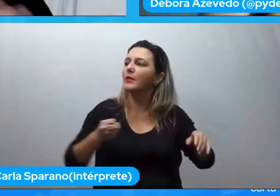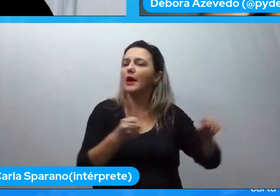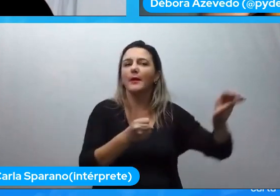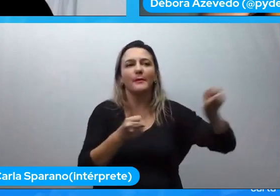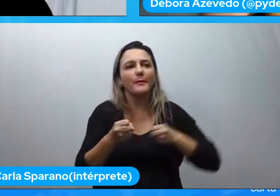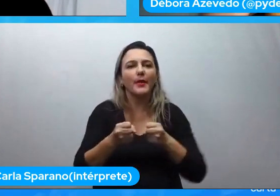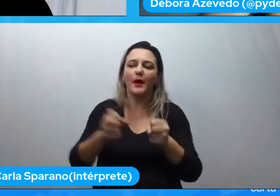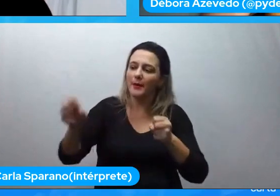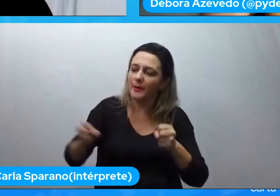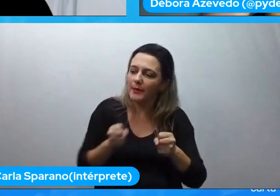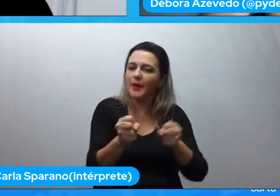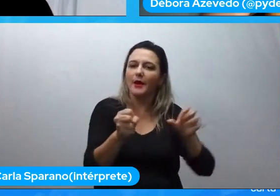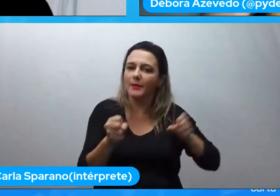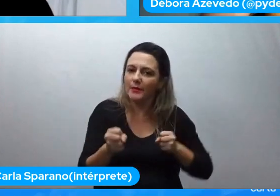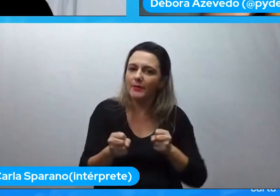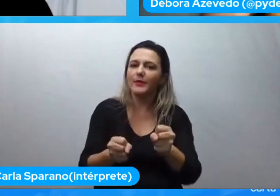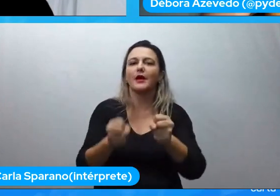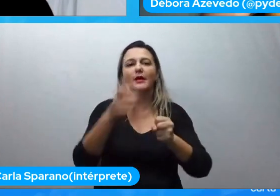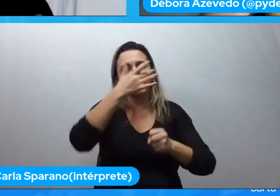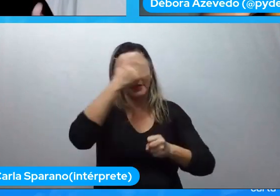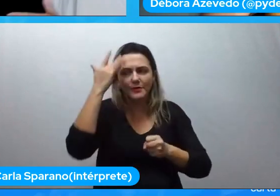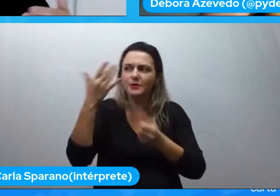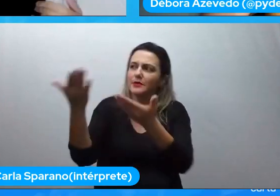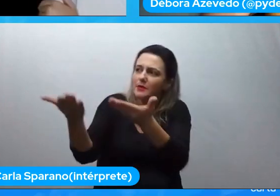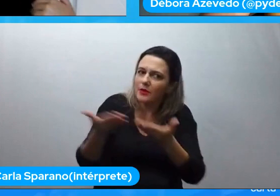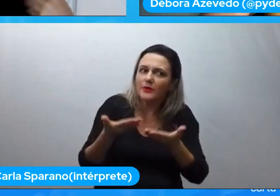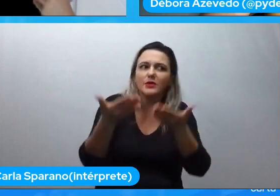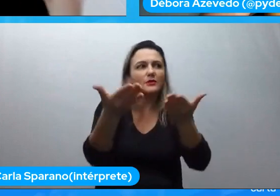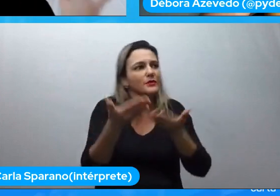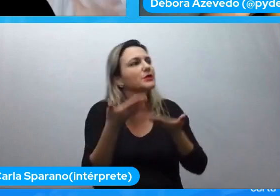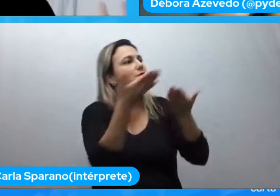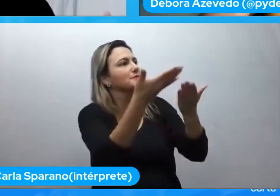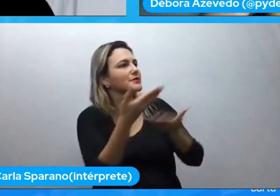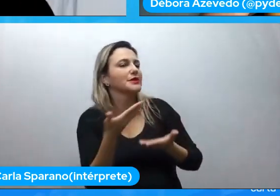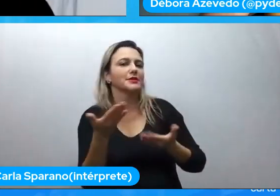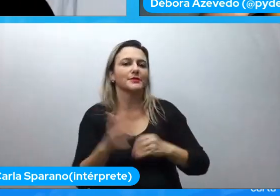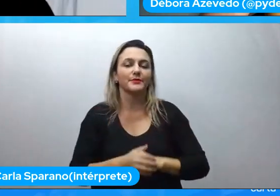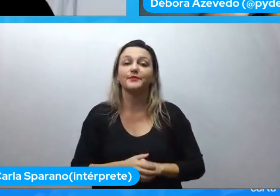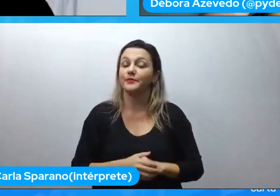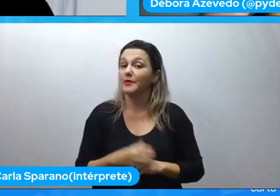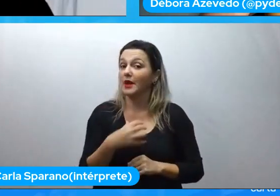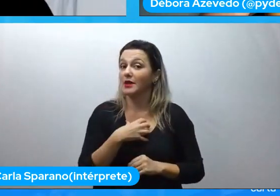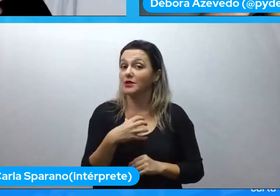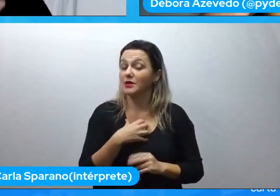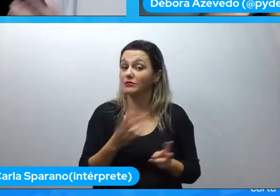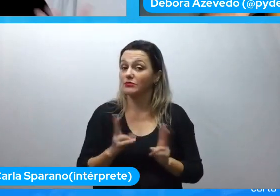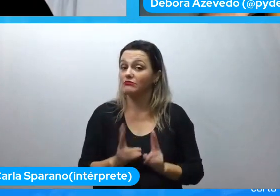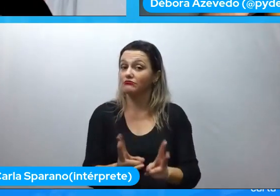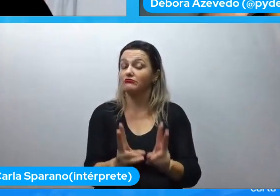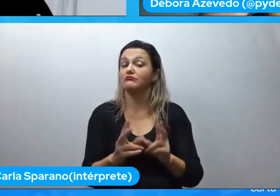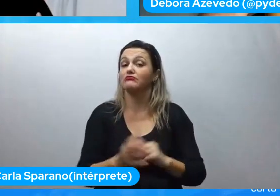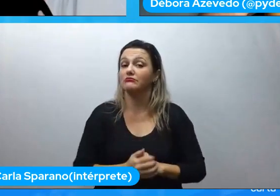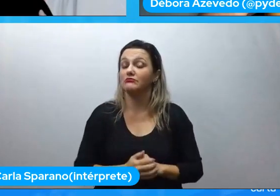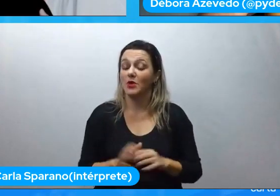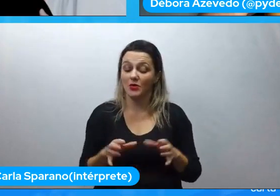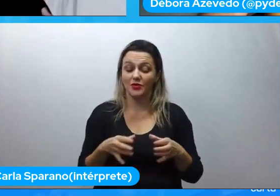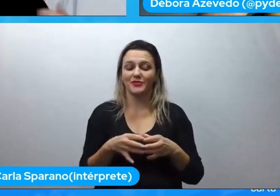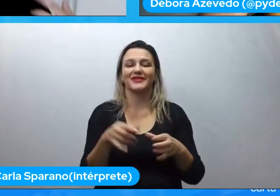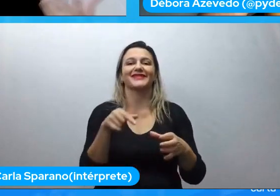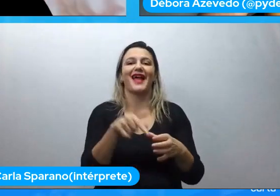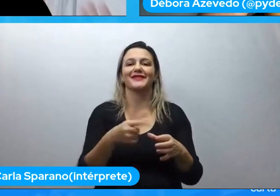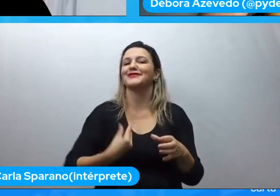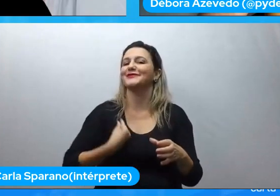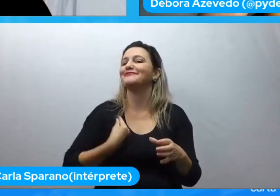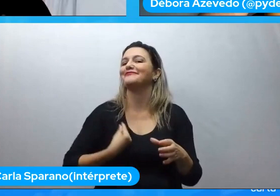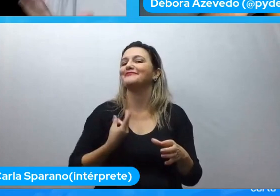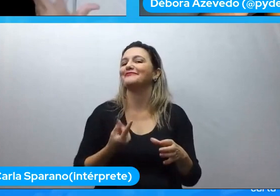vamos fazer convites é talvez uma das maneiras de a gente manter a comunidade viva no sentido